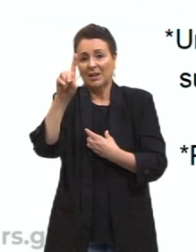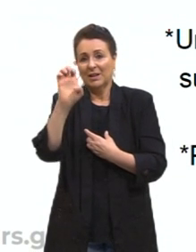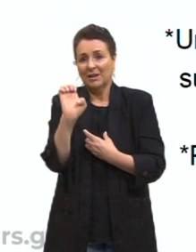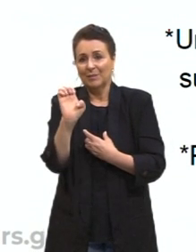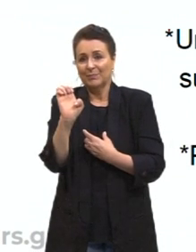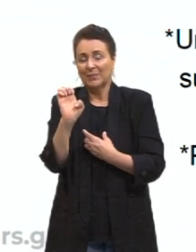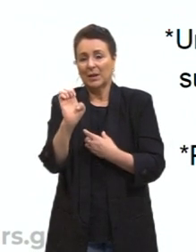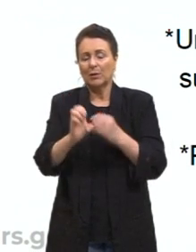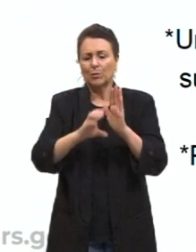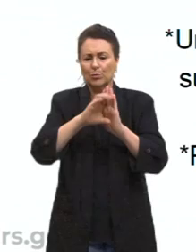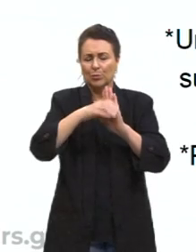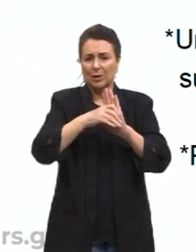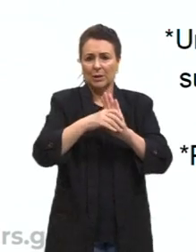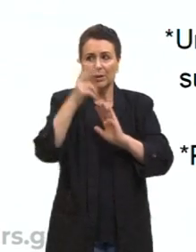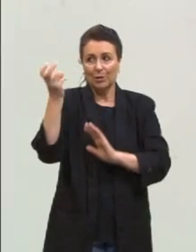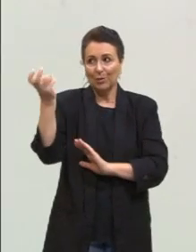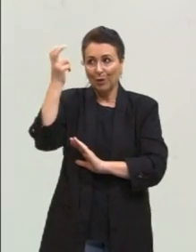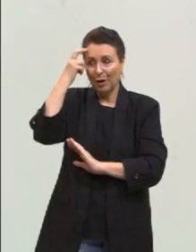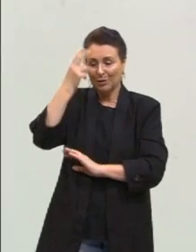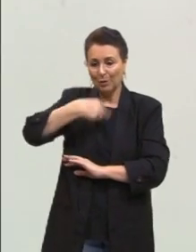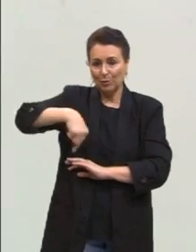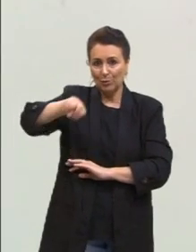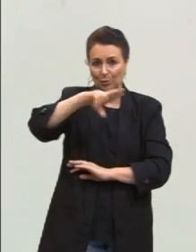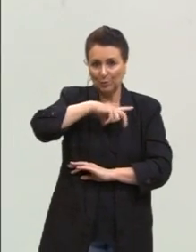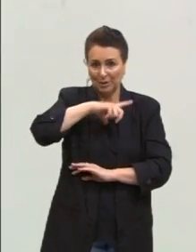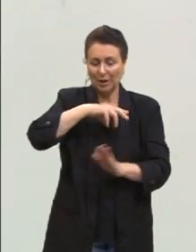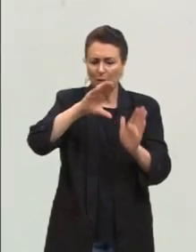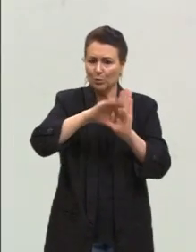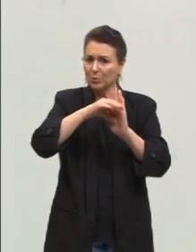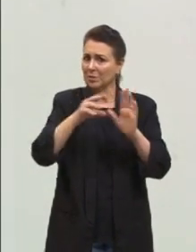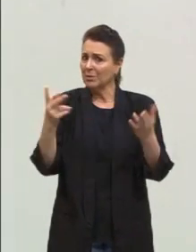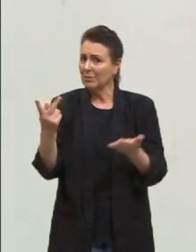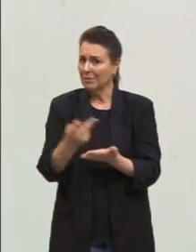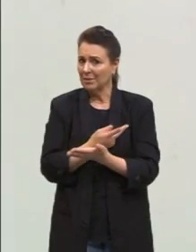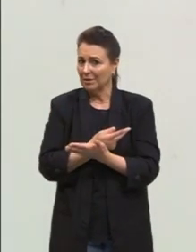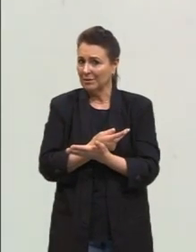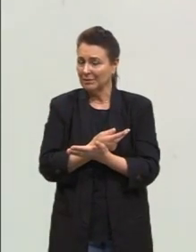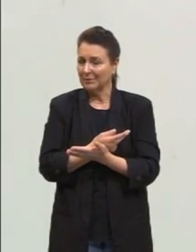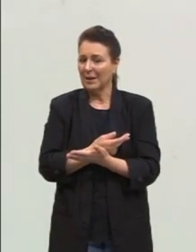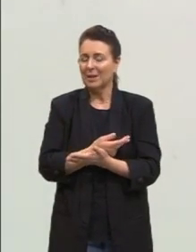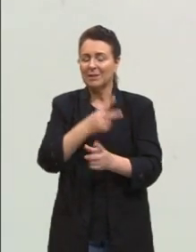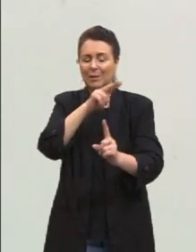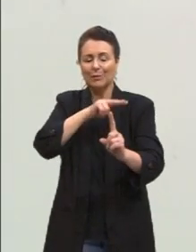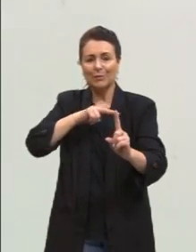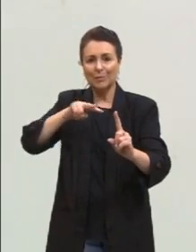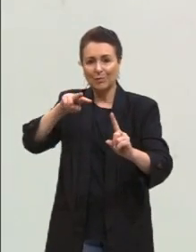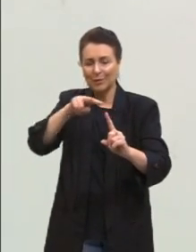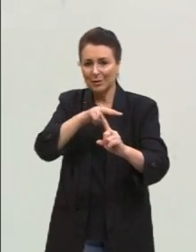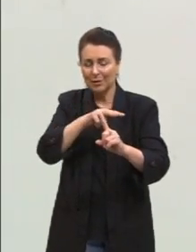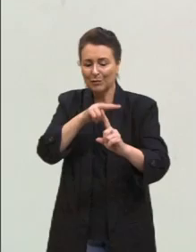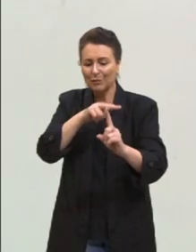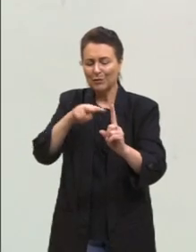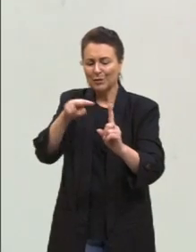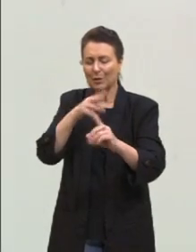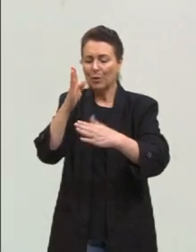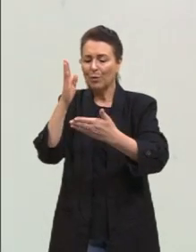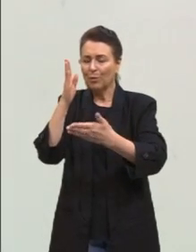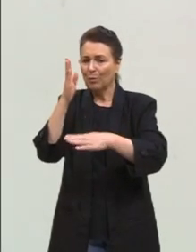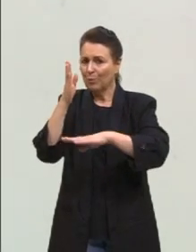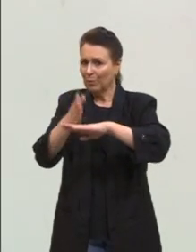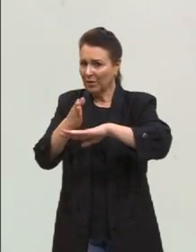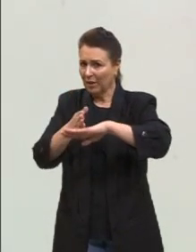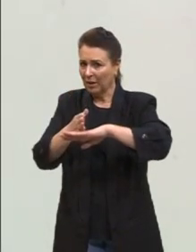percepções erradas, Então, gente já falou bastante aqui dessa noção moderna do ser humano apartado da